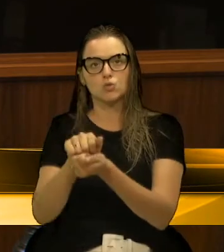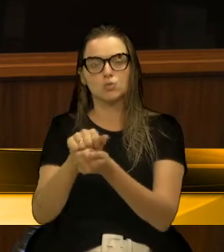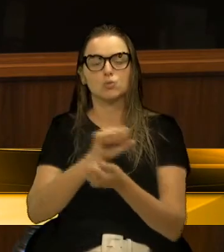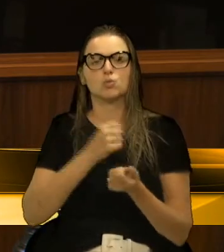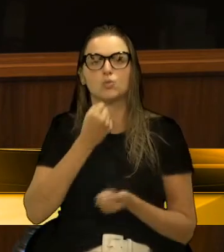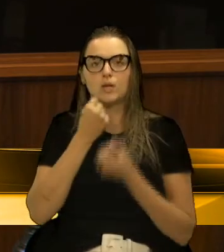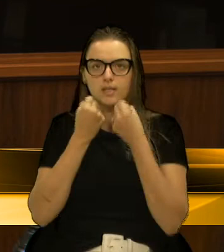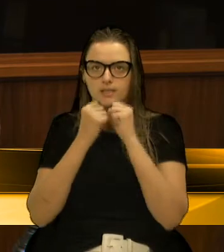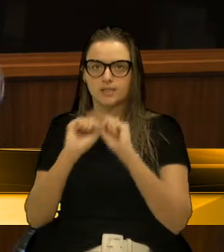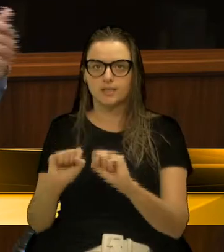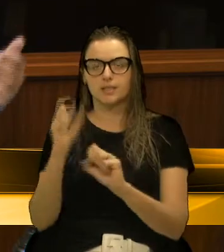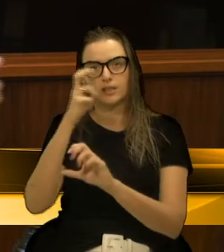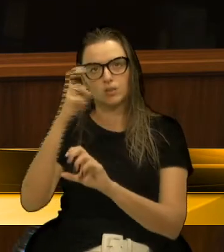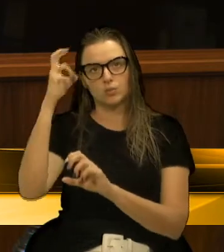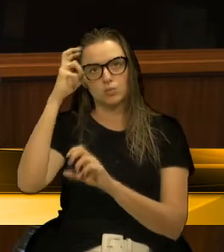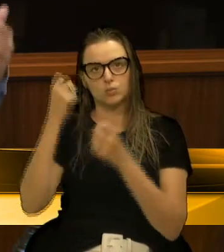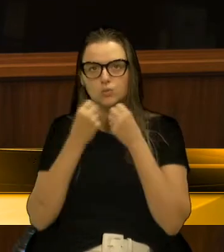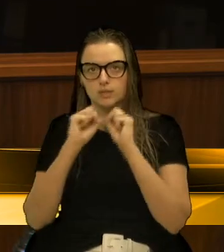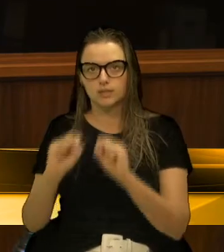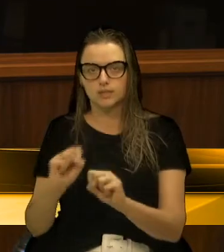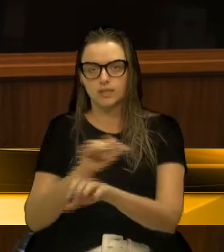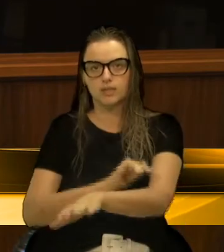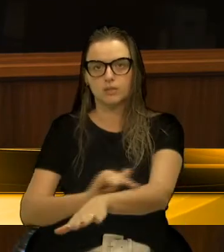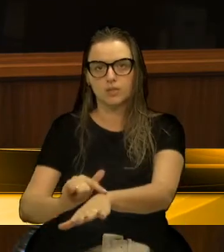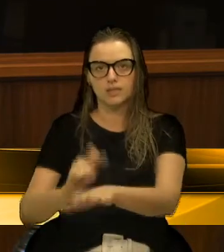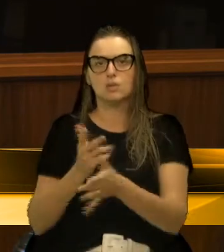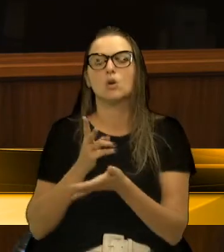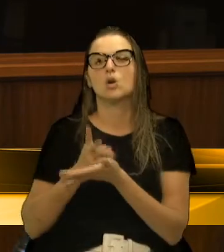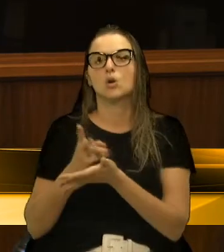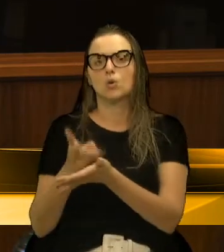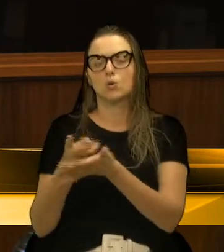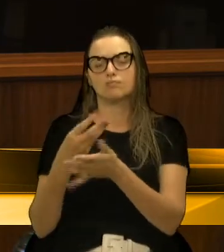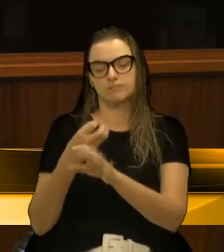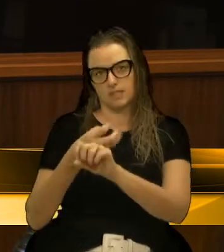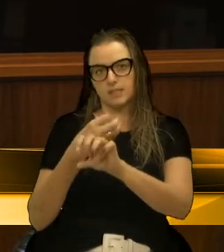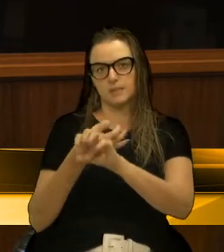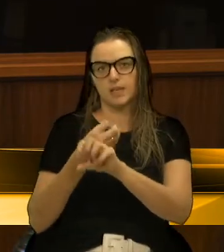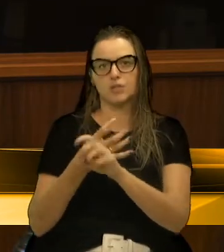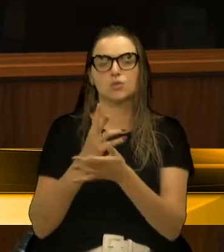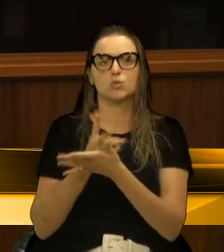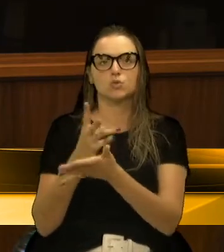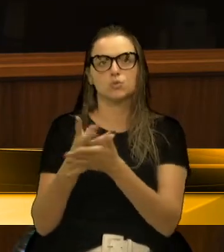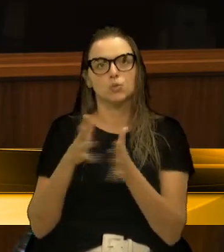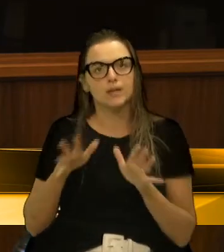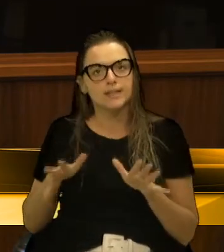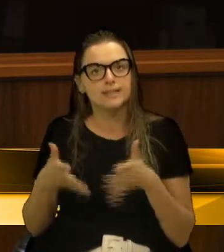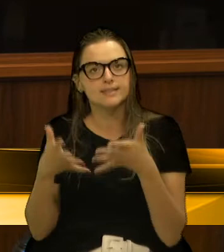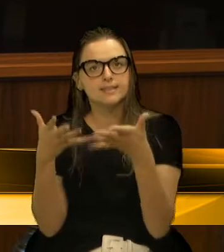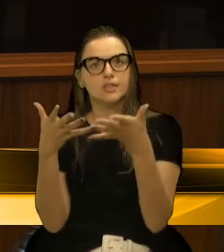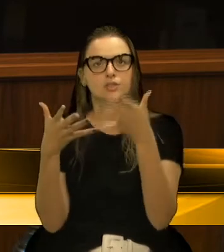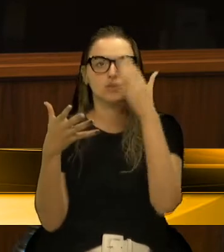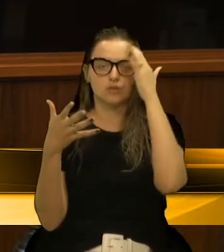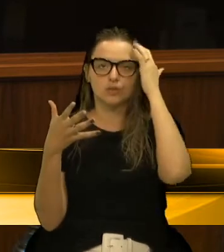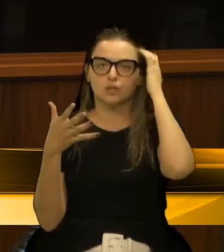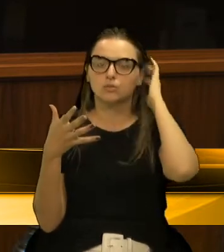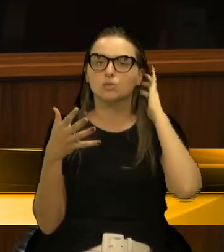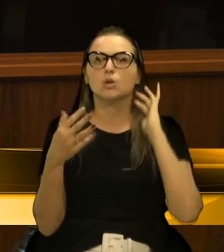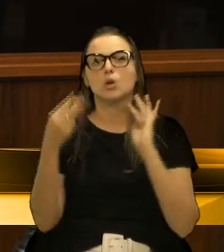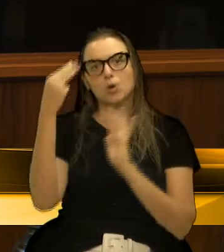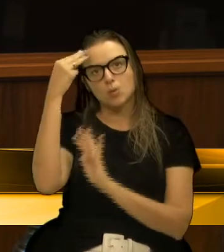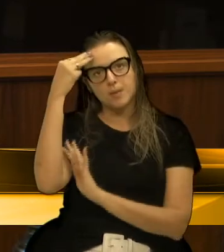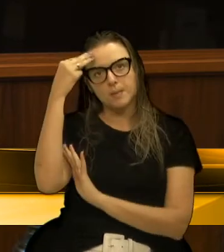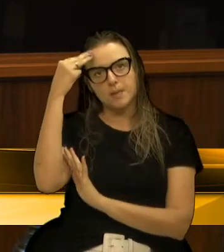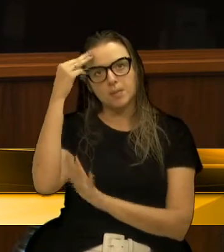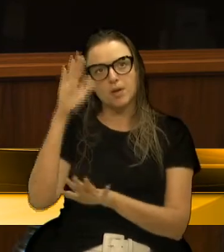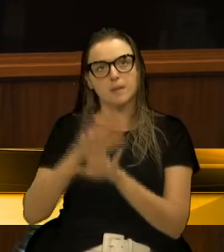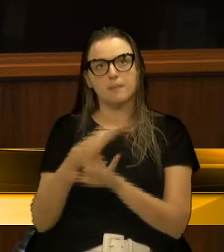e da Secretaria de Educação, sigam incentivando agora uma memória que é mais oral,